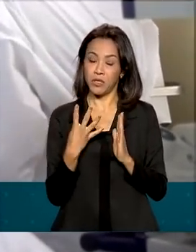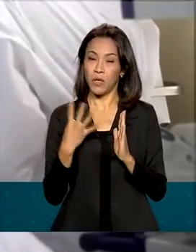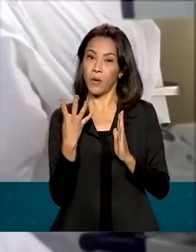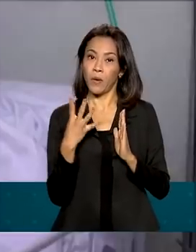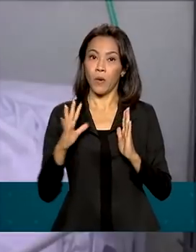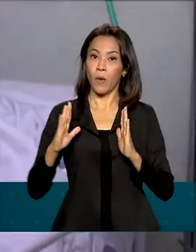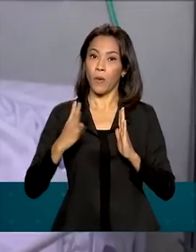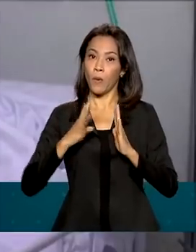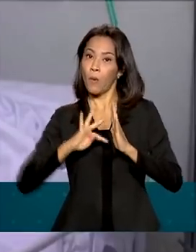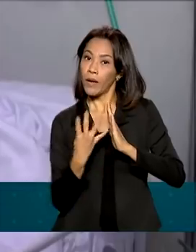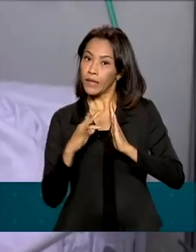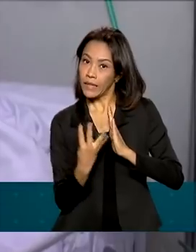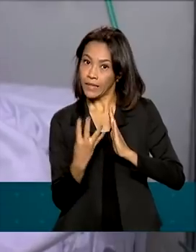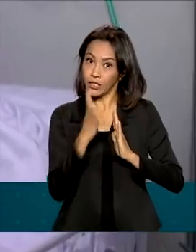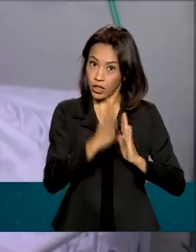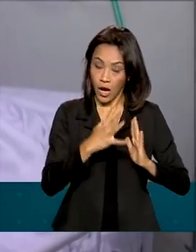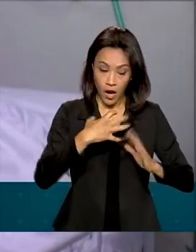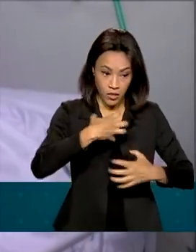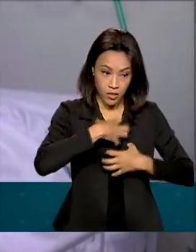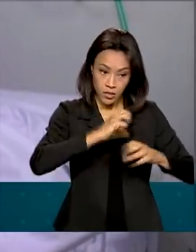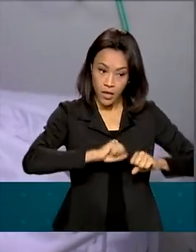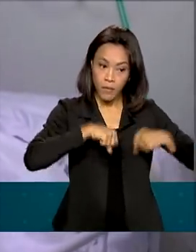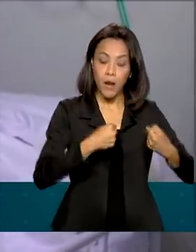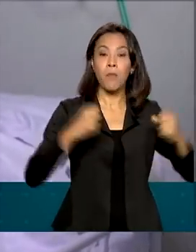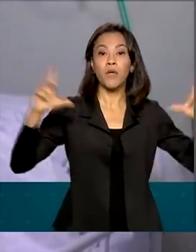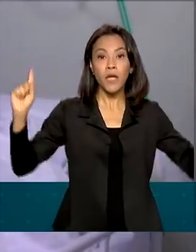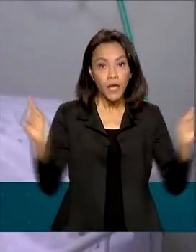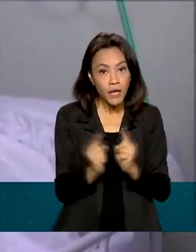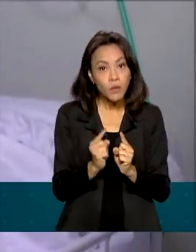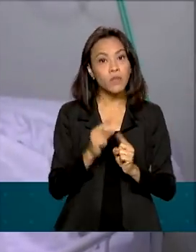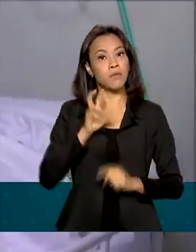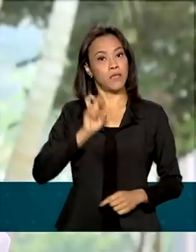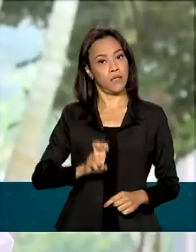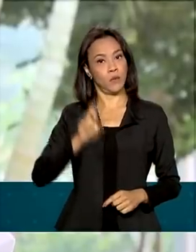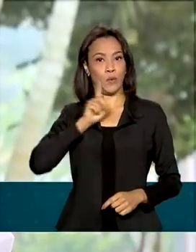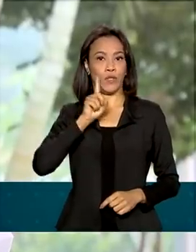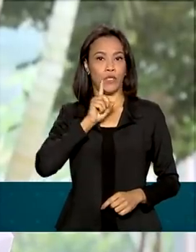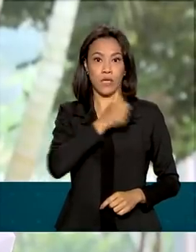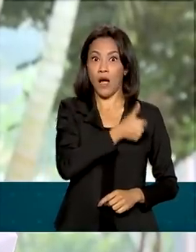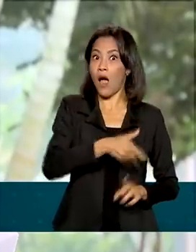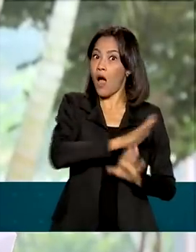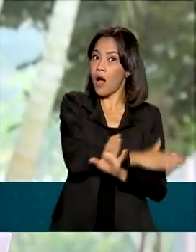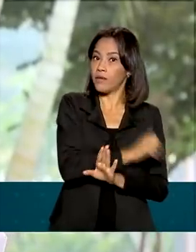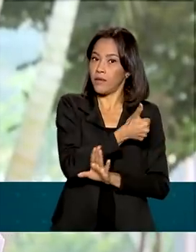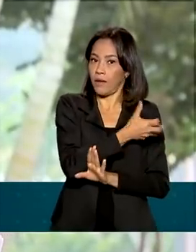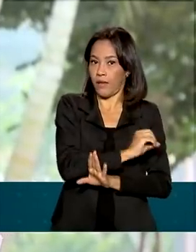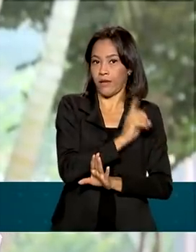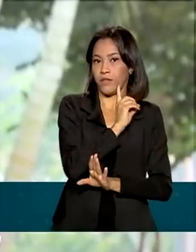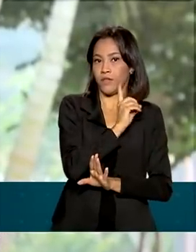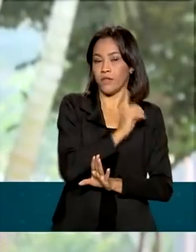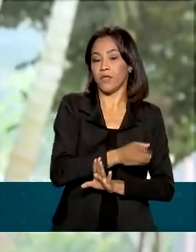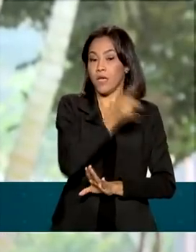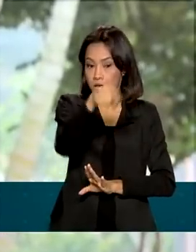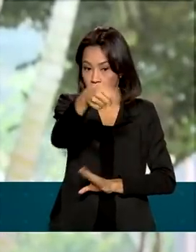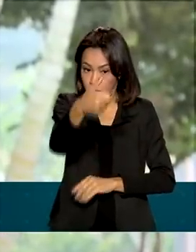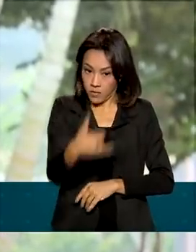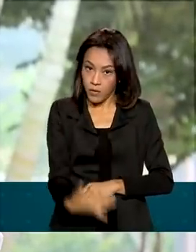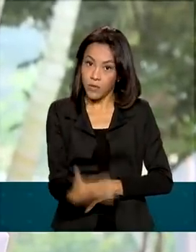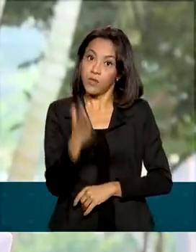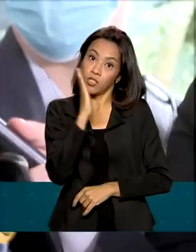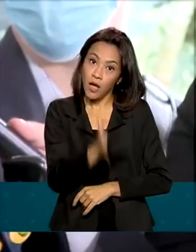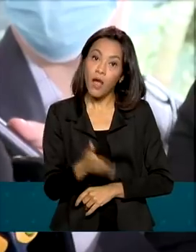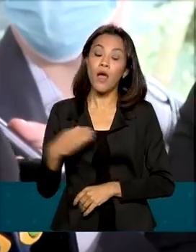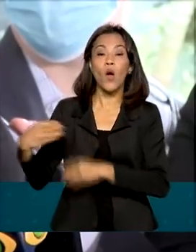recuperados pode ser reduzido de 10 para 5 dias. Segundo o ministro da Saúde, essa já é